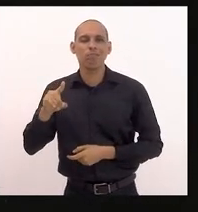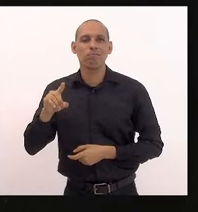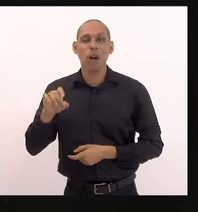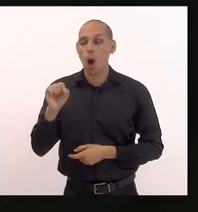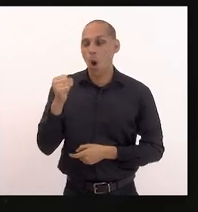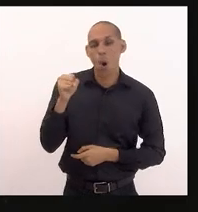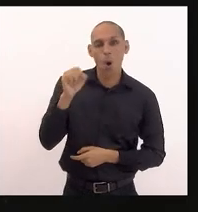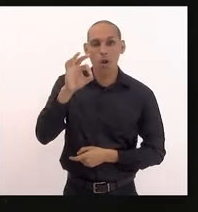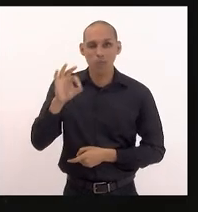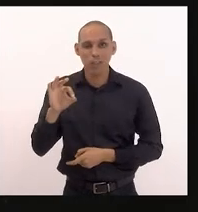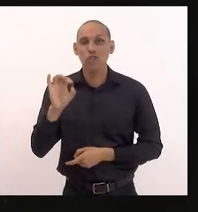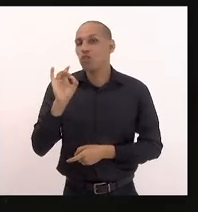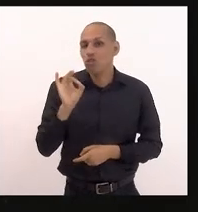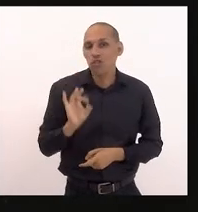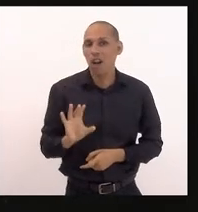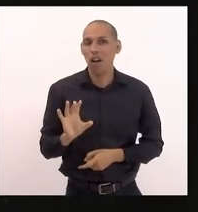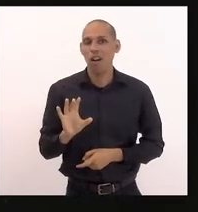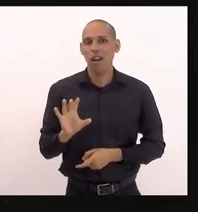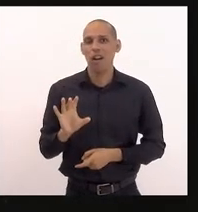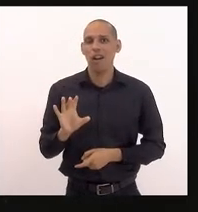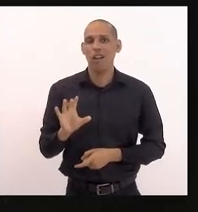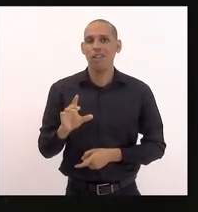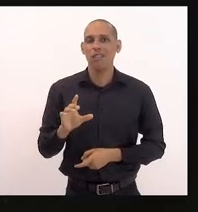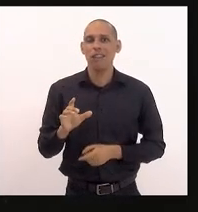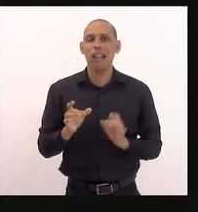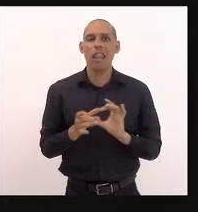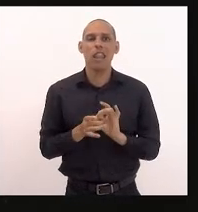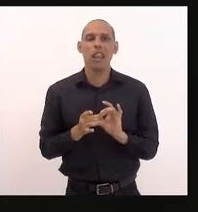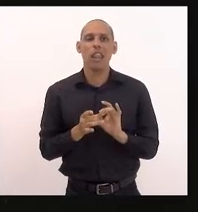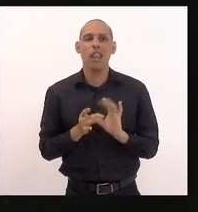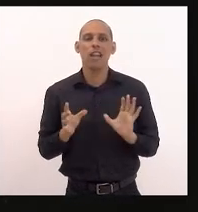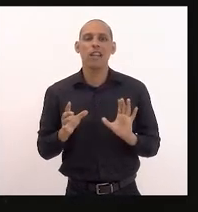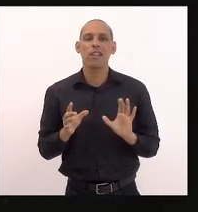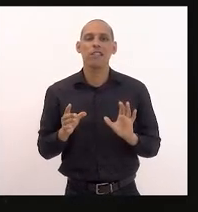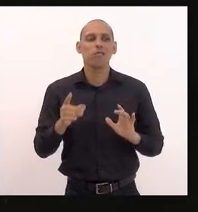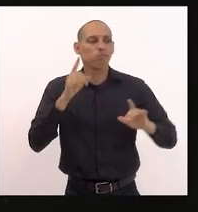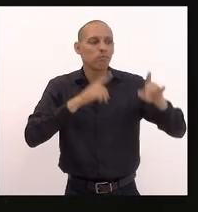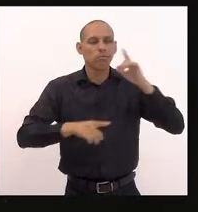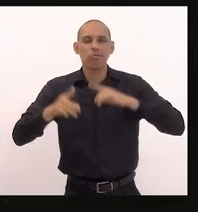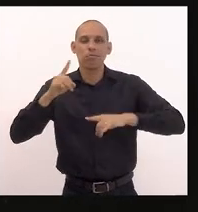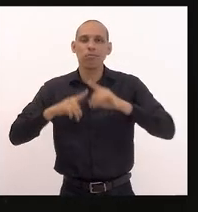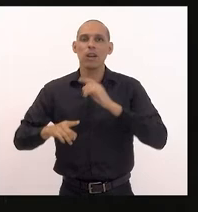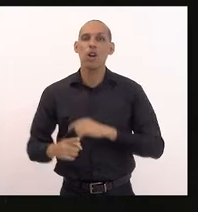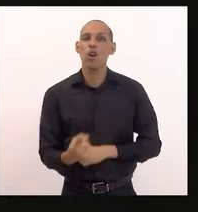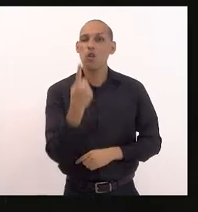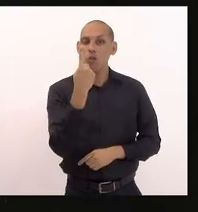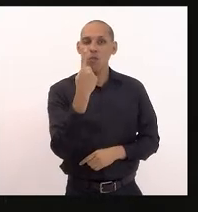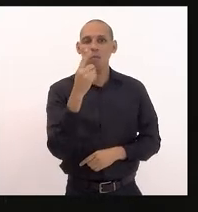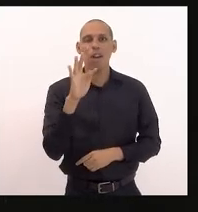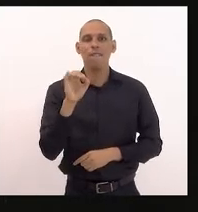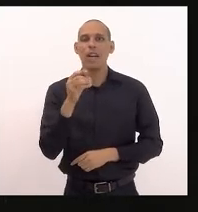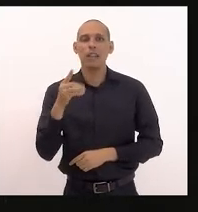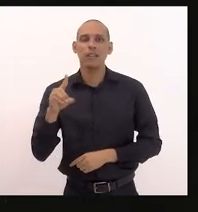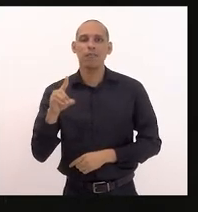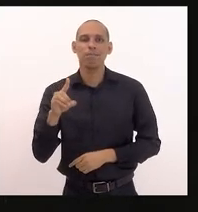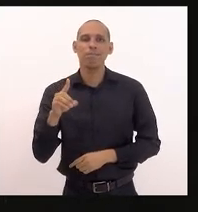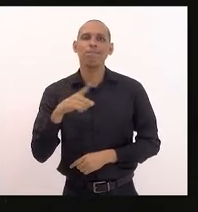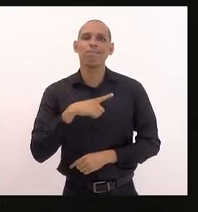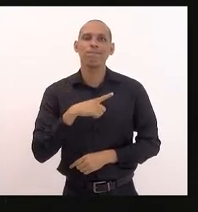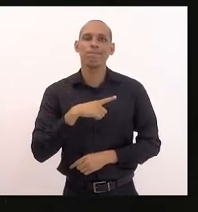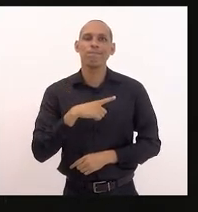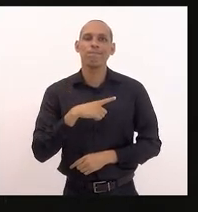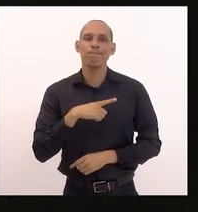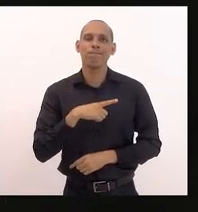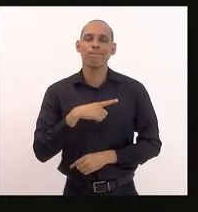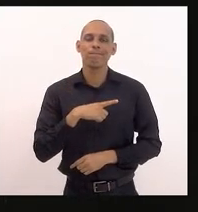desses territórios há o livre domínio de apenas uma facção em 2019